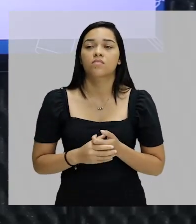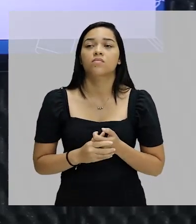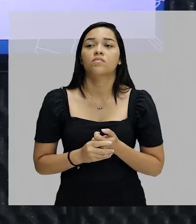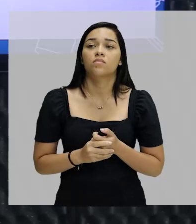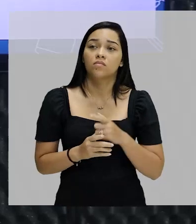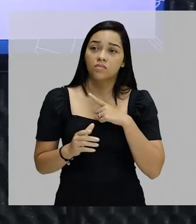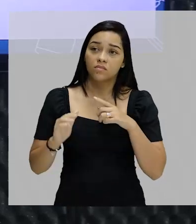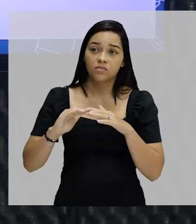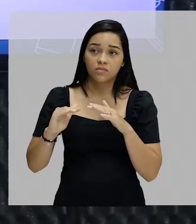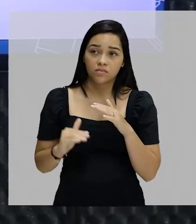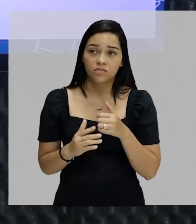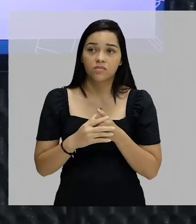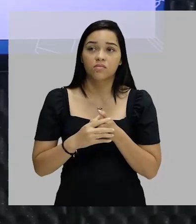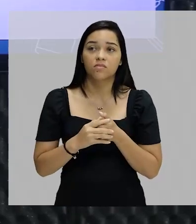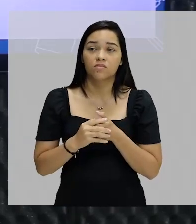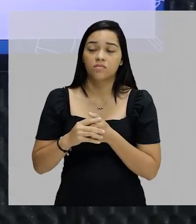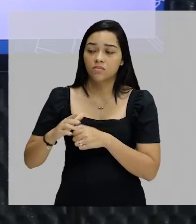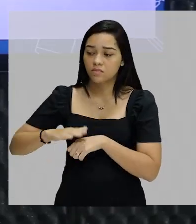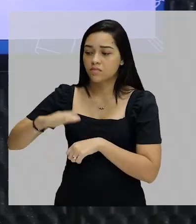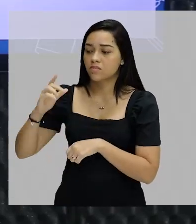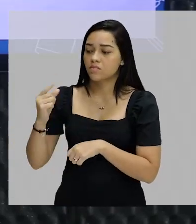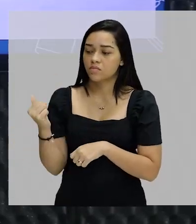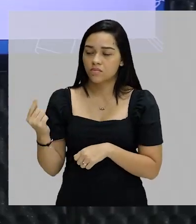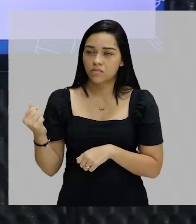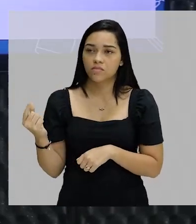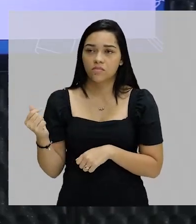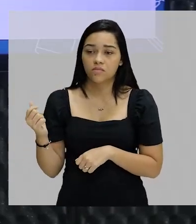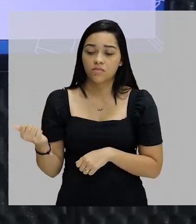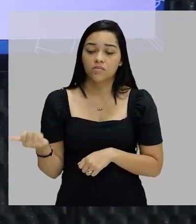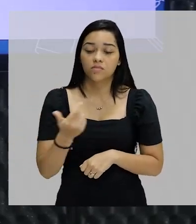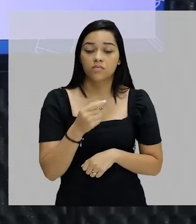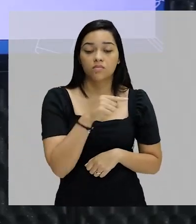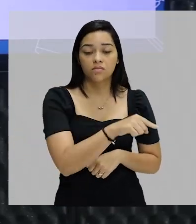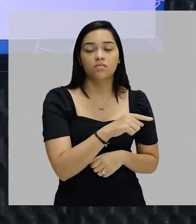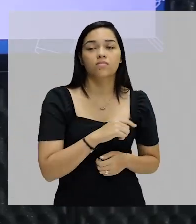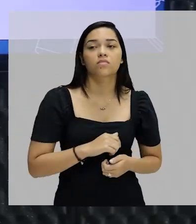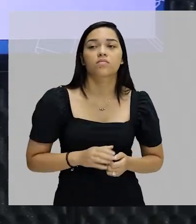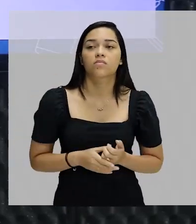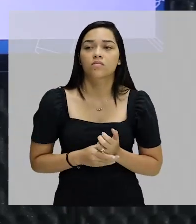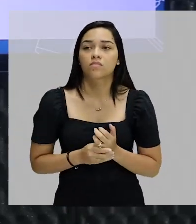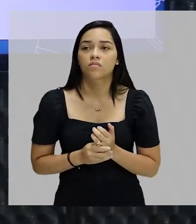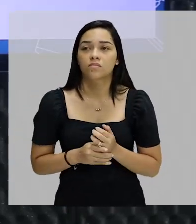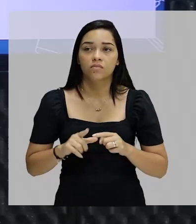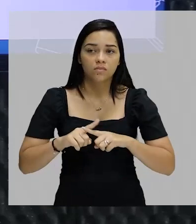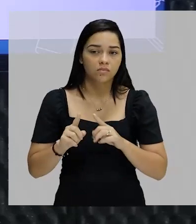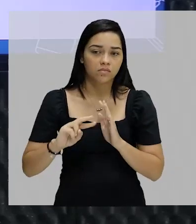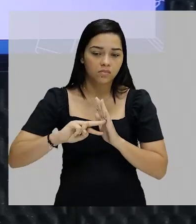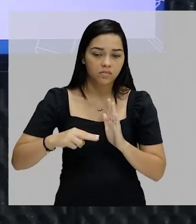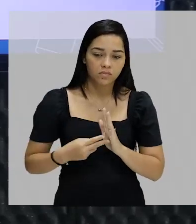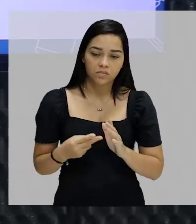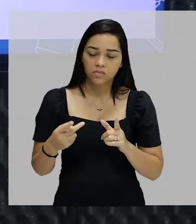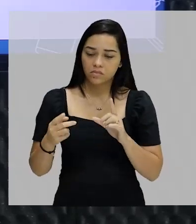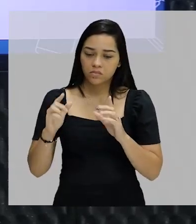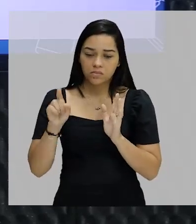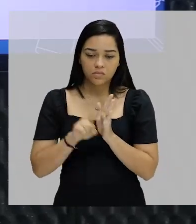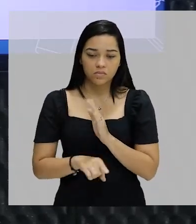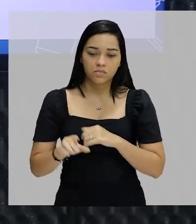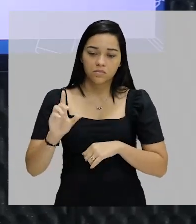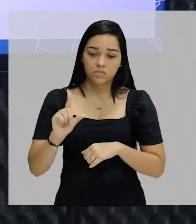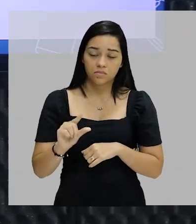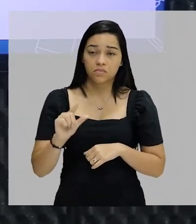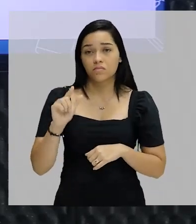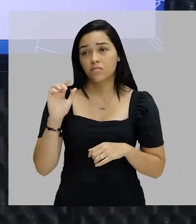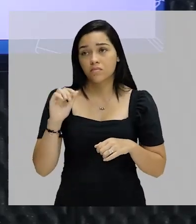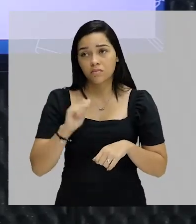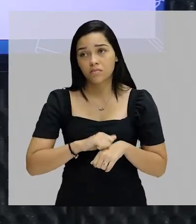Existe desigualdade. Um tem mais posse, tem mais dinheiro, tem mais capital que o outro. Mas não quer dizer que o que tem menos seja pobre. Então, presta atenção.